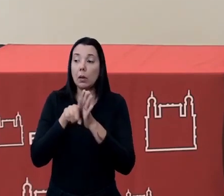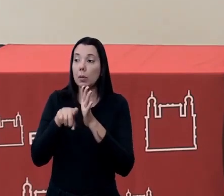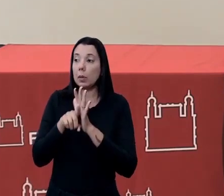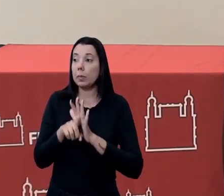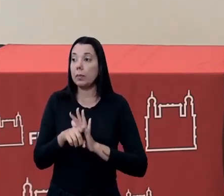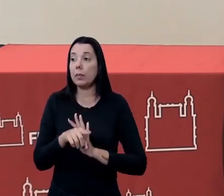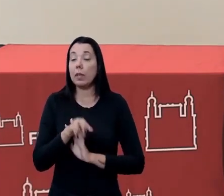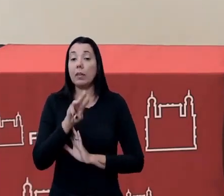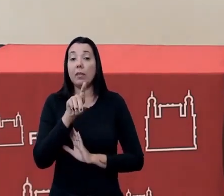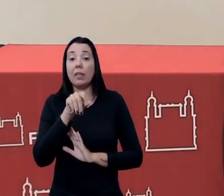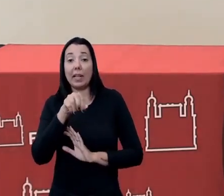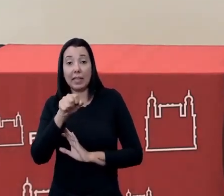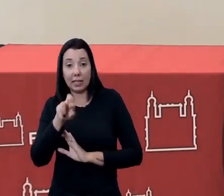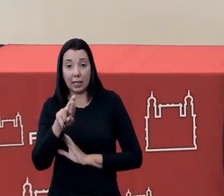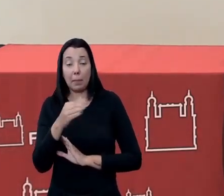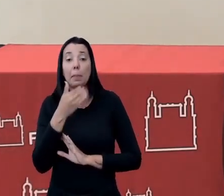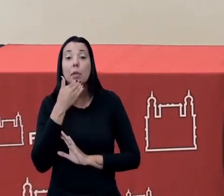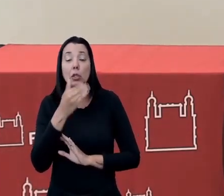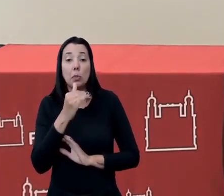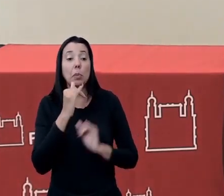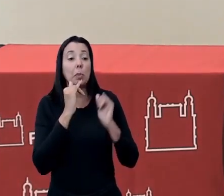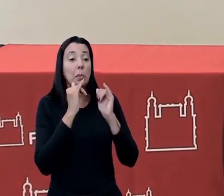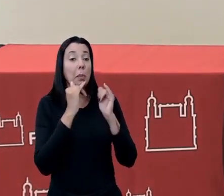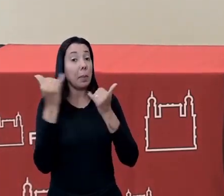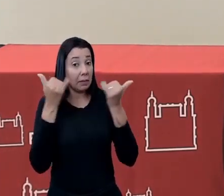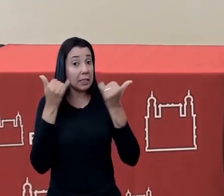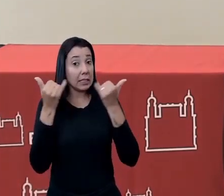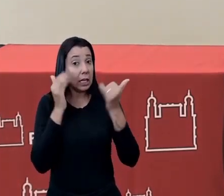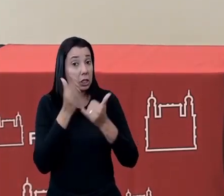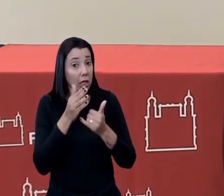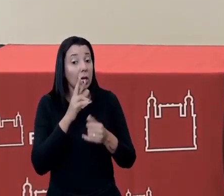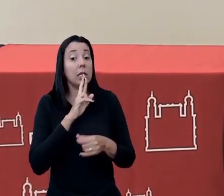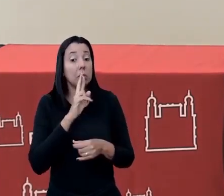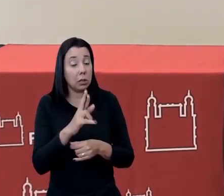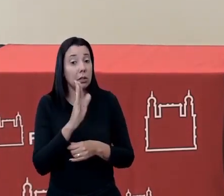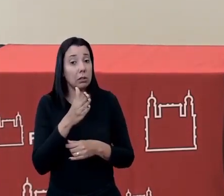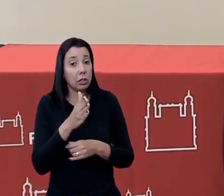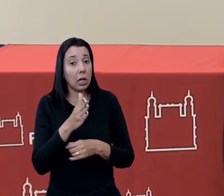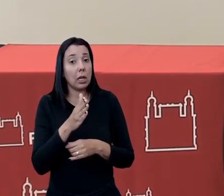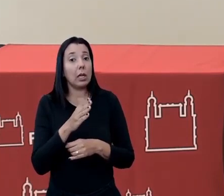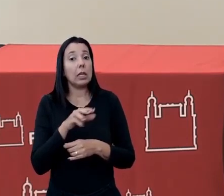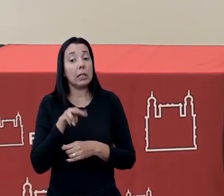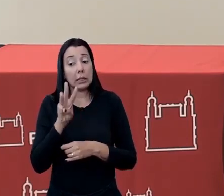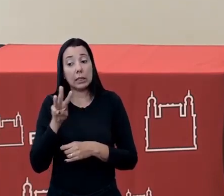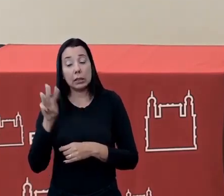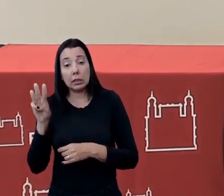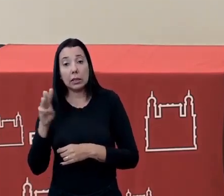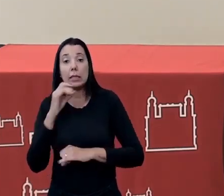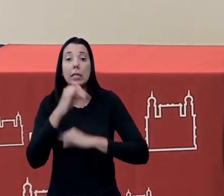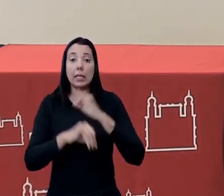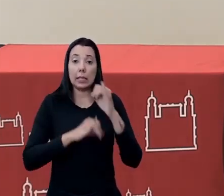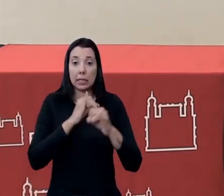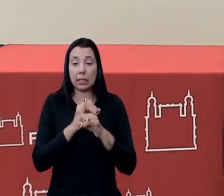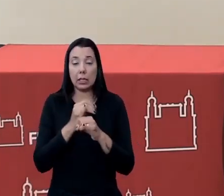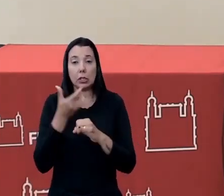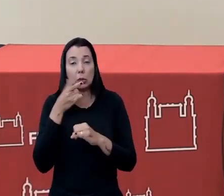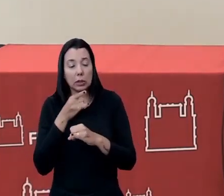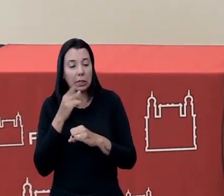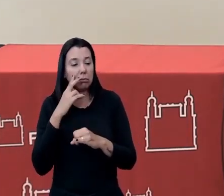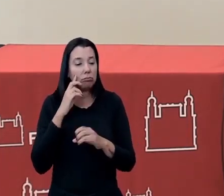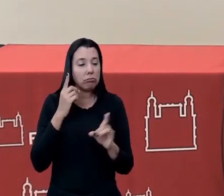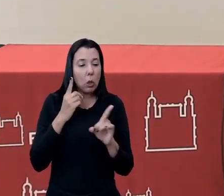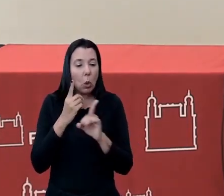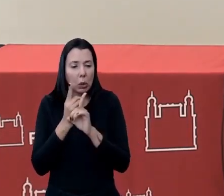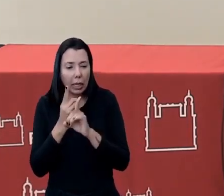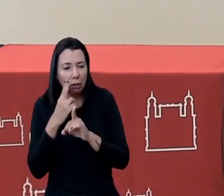Wagner pediu para avisar que ele respondeu no chat então veja se consegue localizar a resposta dele